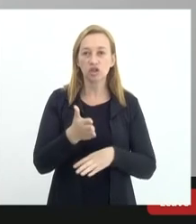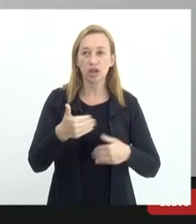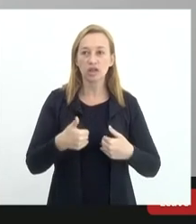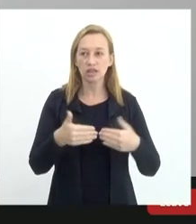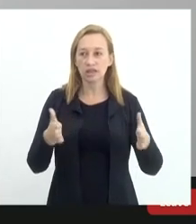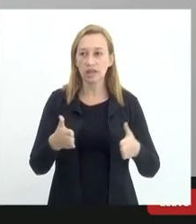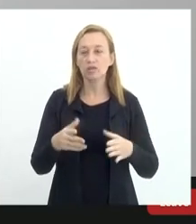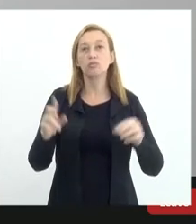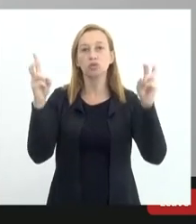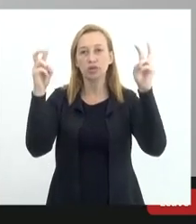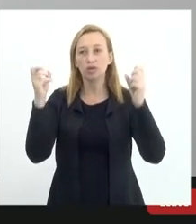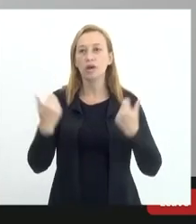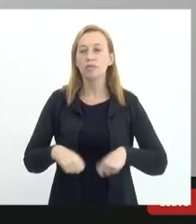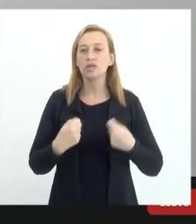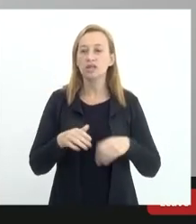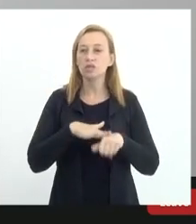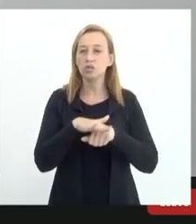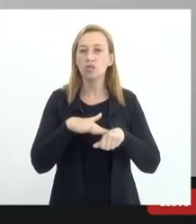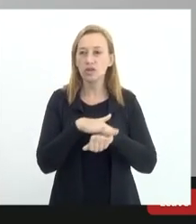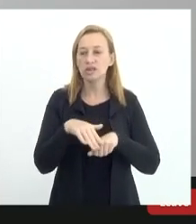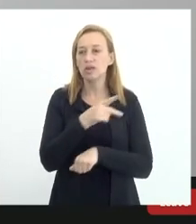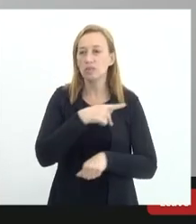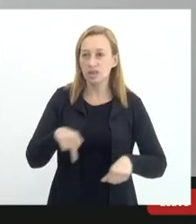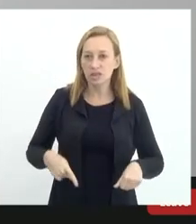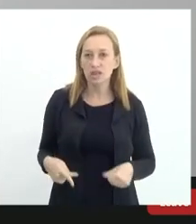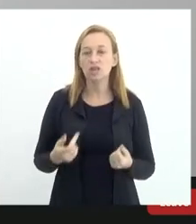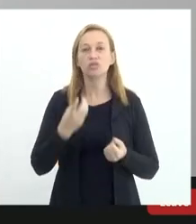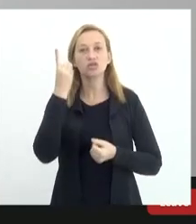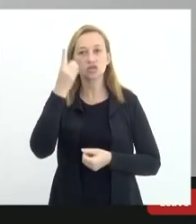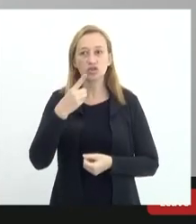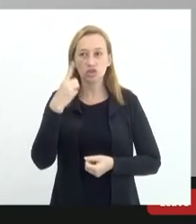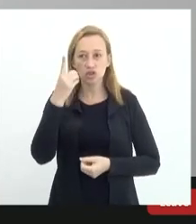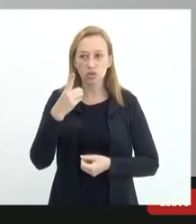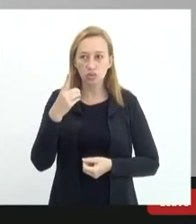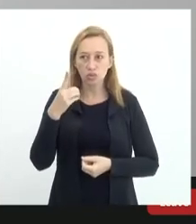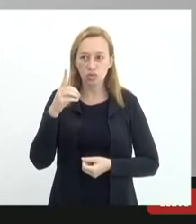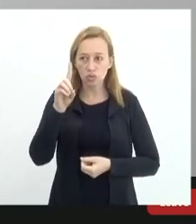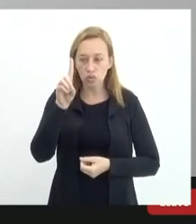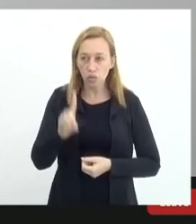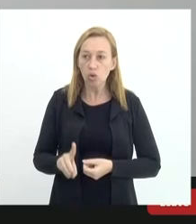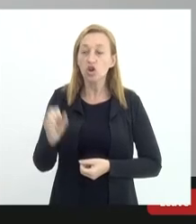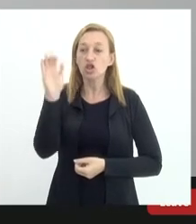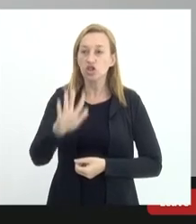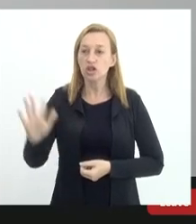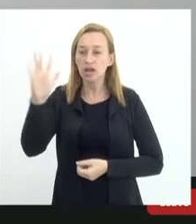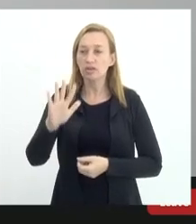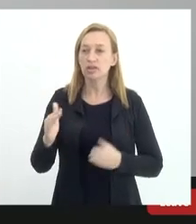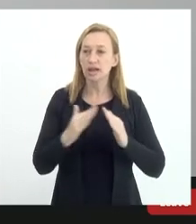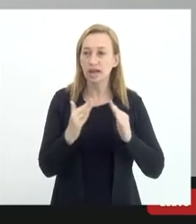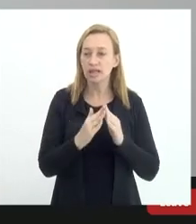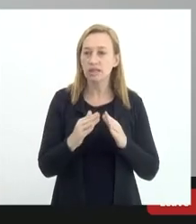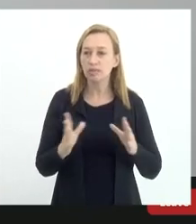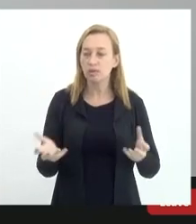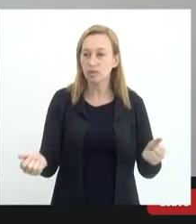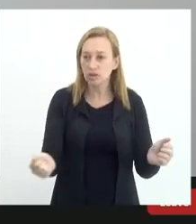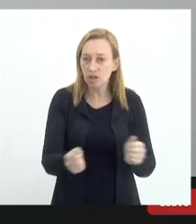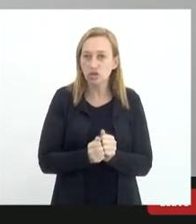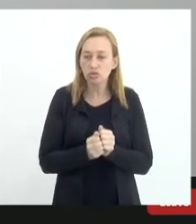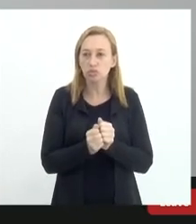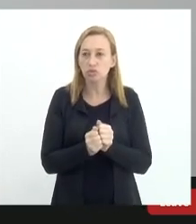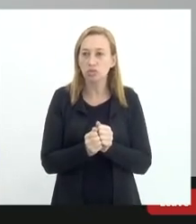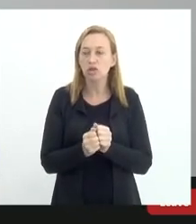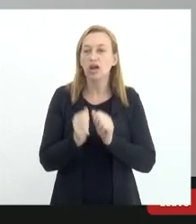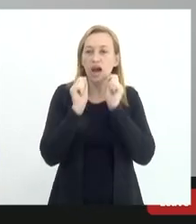o tema então a gente precisa conversar com o presidente conversar com o diretor geral da casa para que a gente possa envolver a Lerge na produção das cartilhas